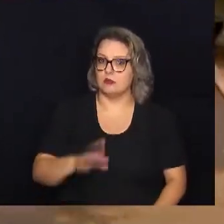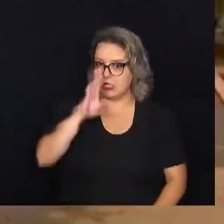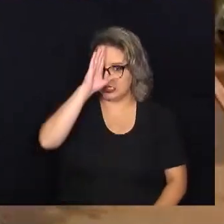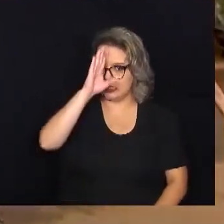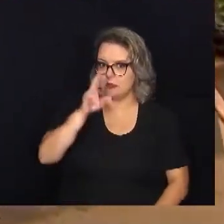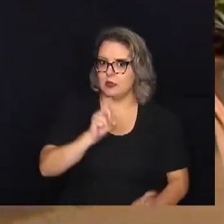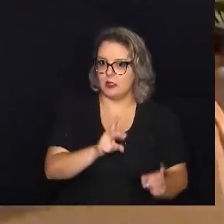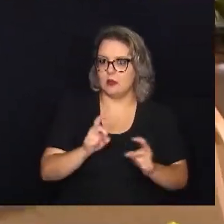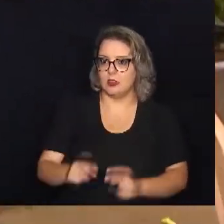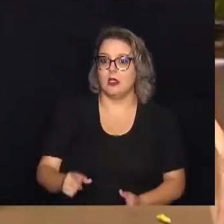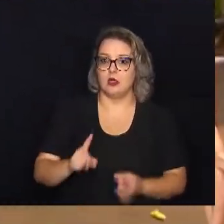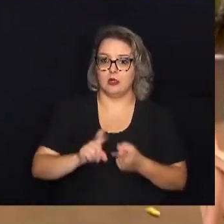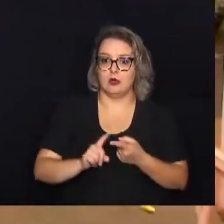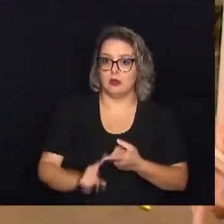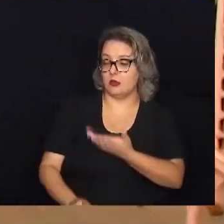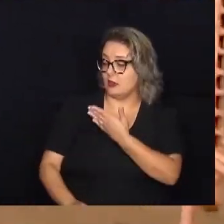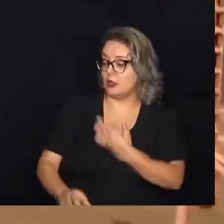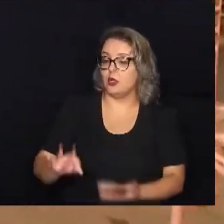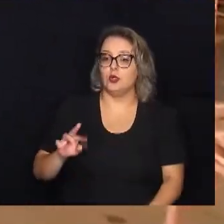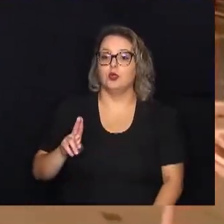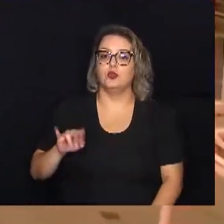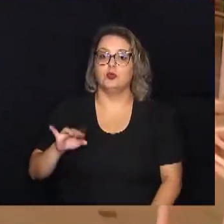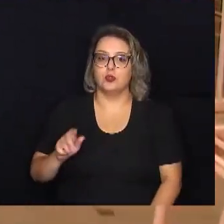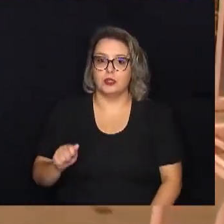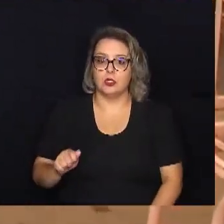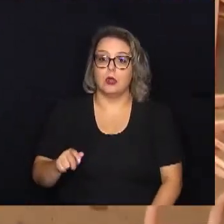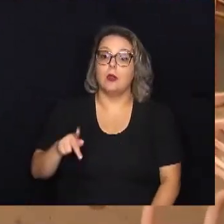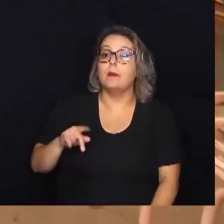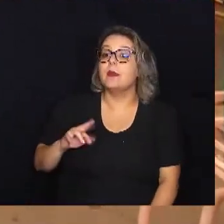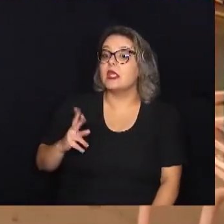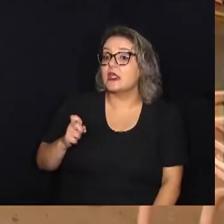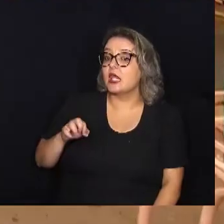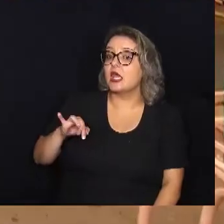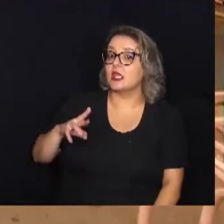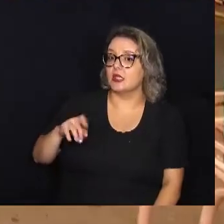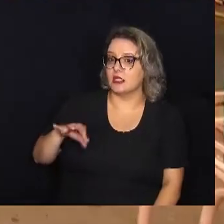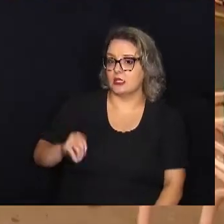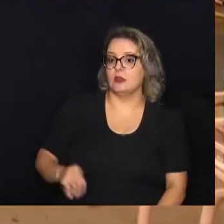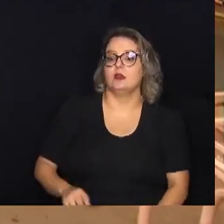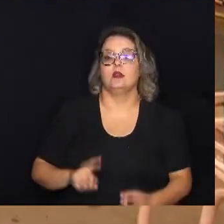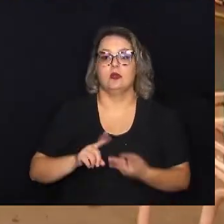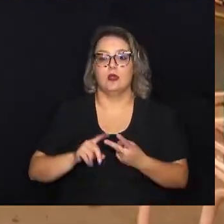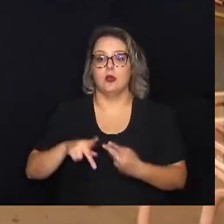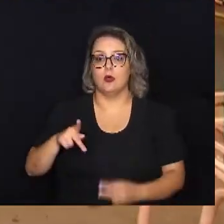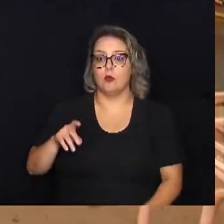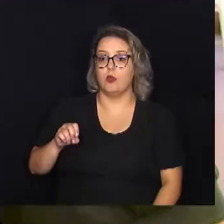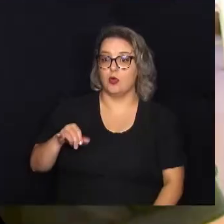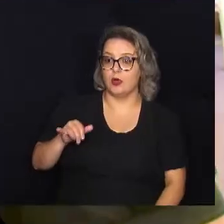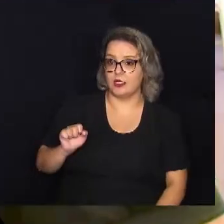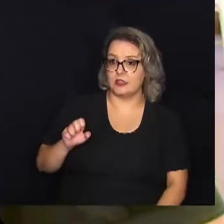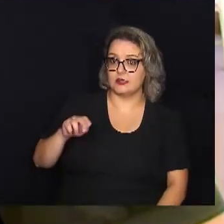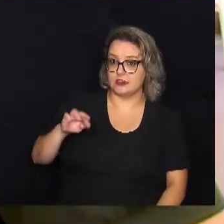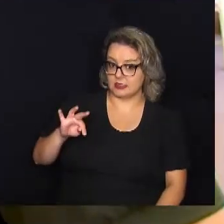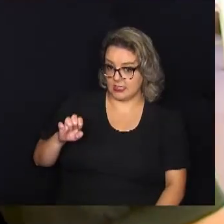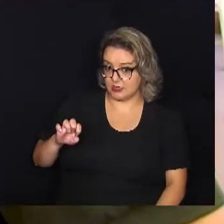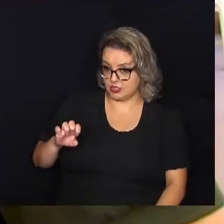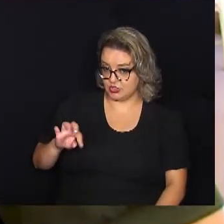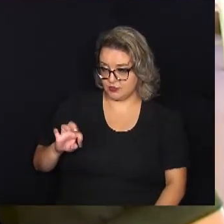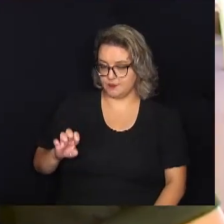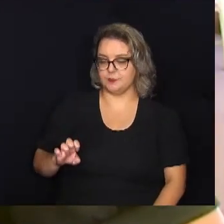A primeira, a tuia, o famoso pinheirinho, e a segunda, a poinsétia, com seu vermelho intenso. A gente